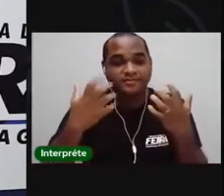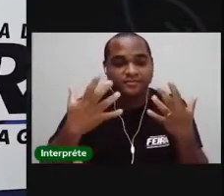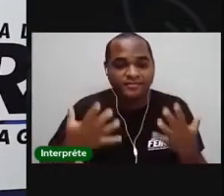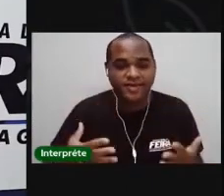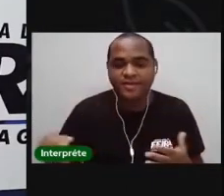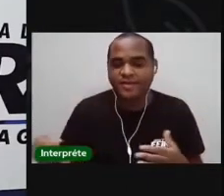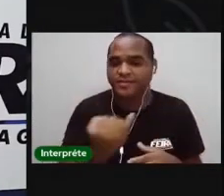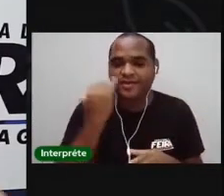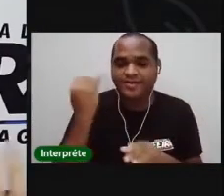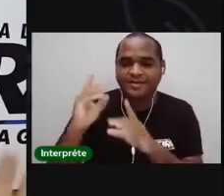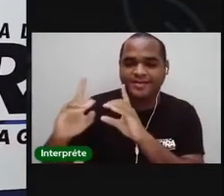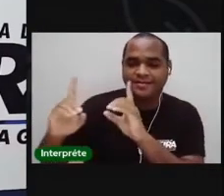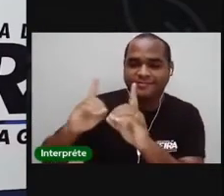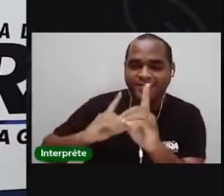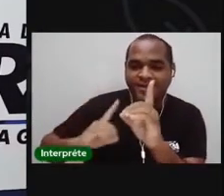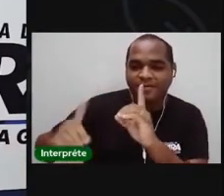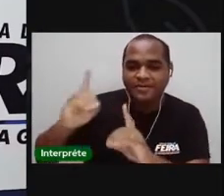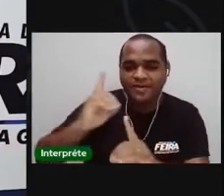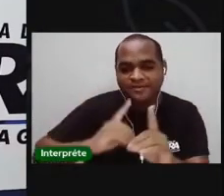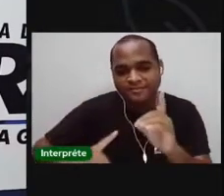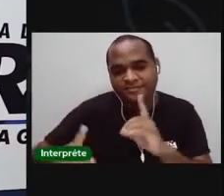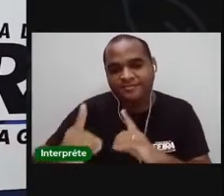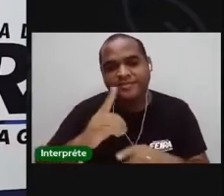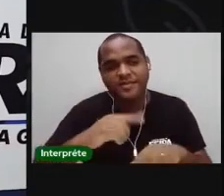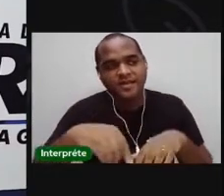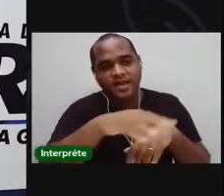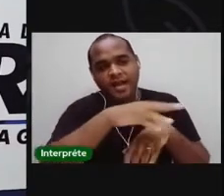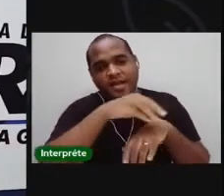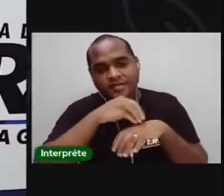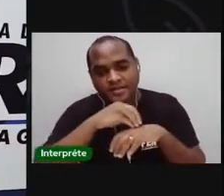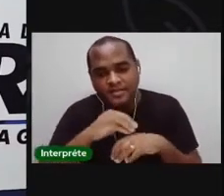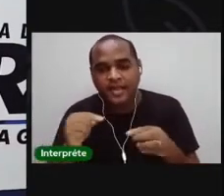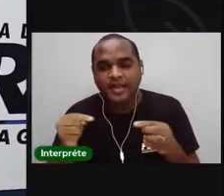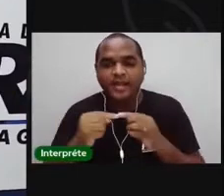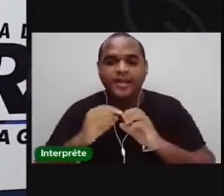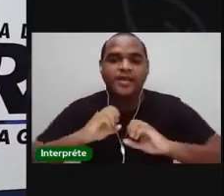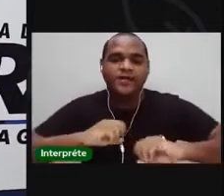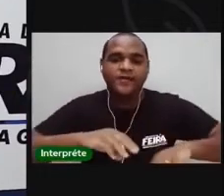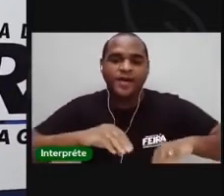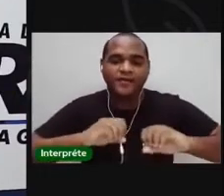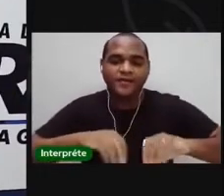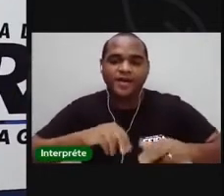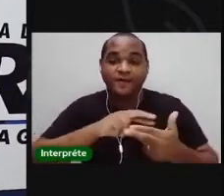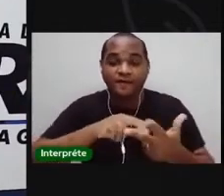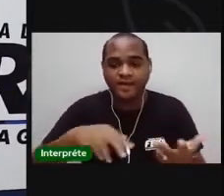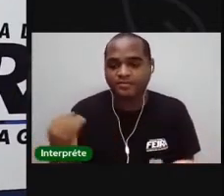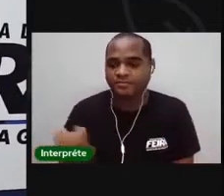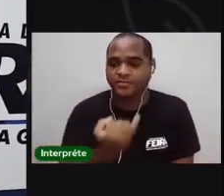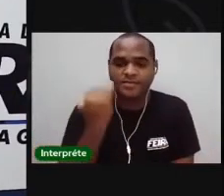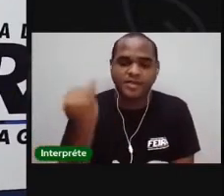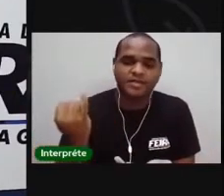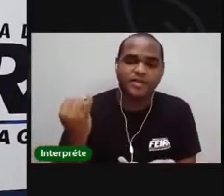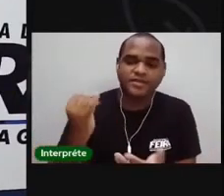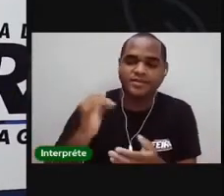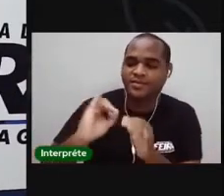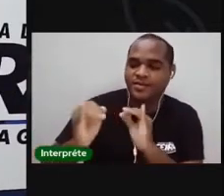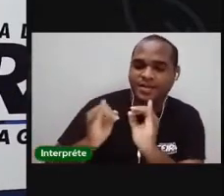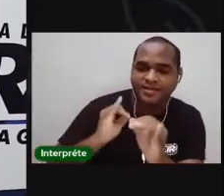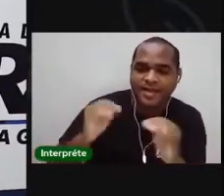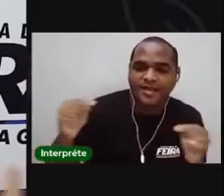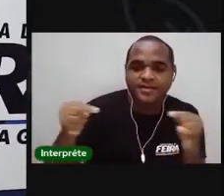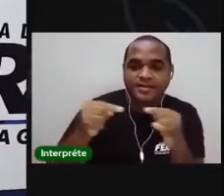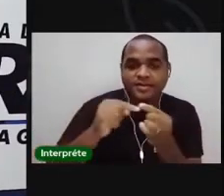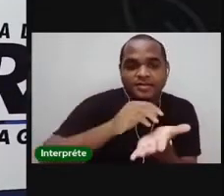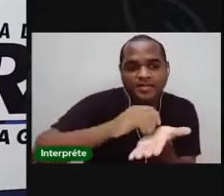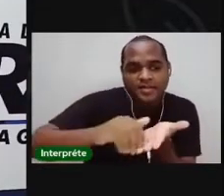gente dialogar, para a gente trazer atividades interativas entre a secretaria e vocês, estudantes,